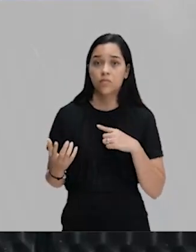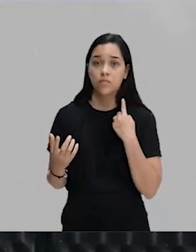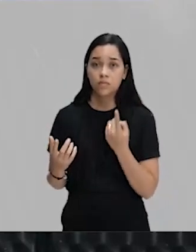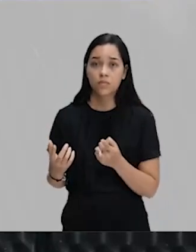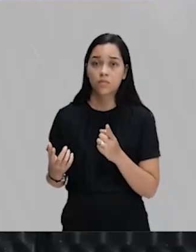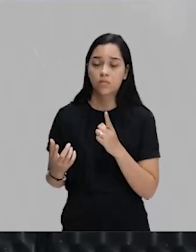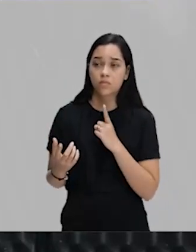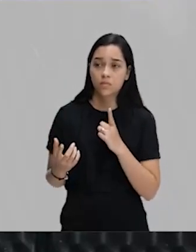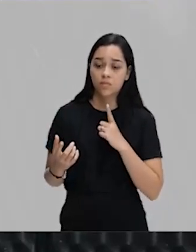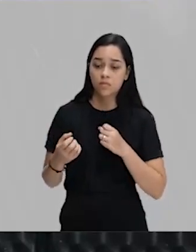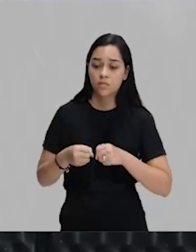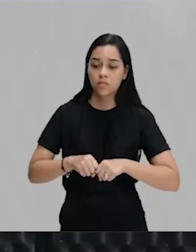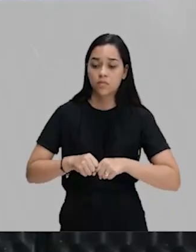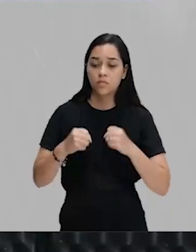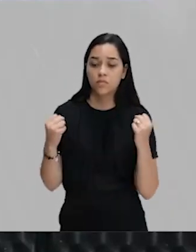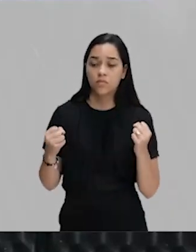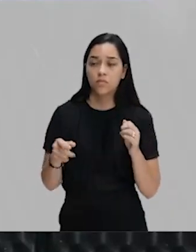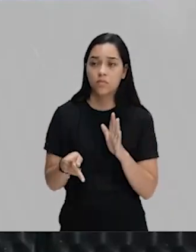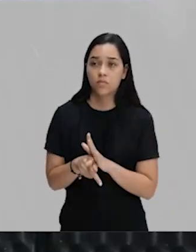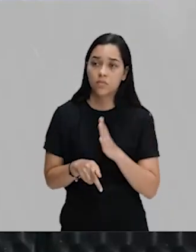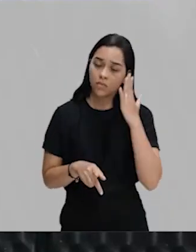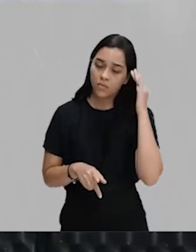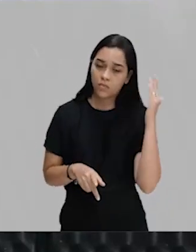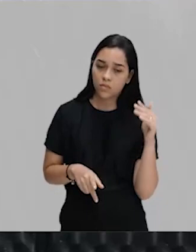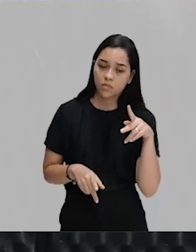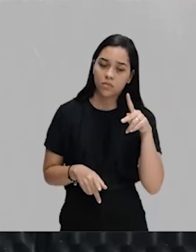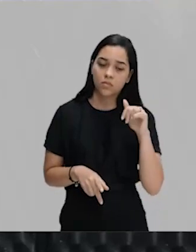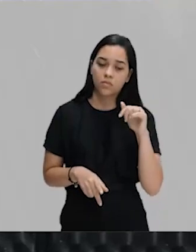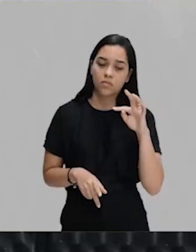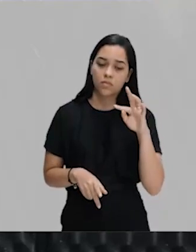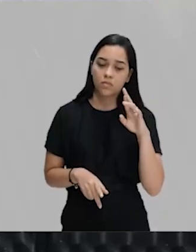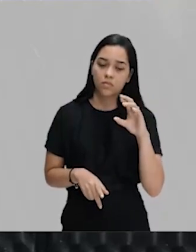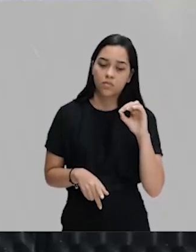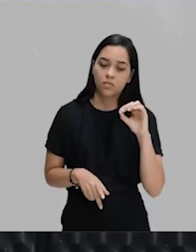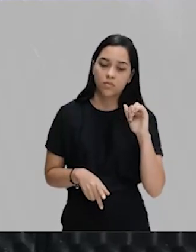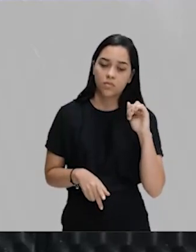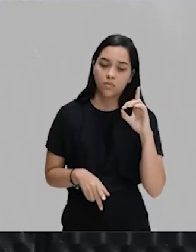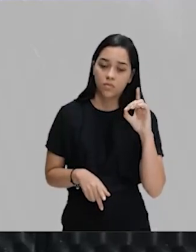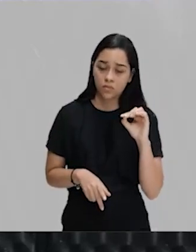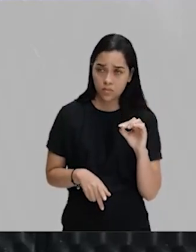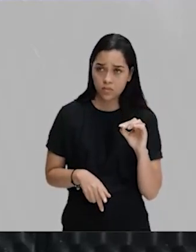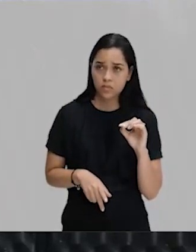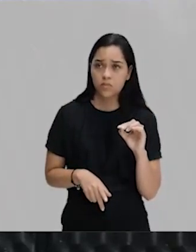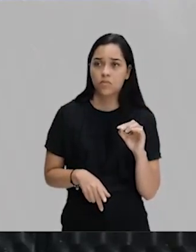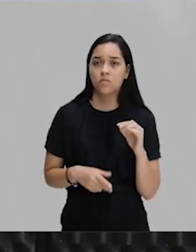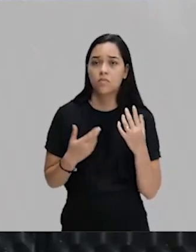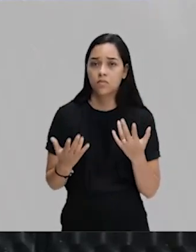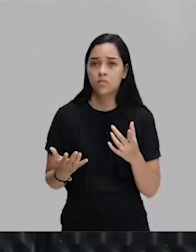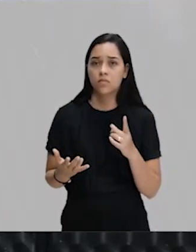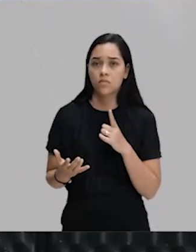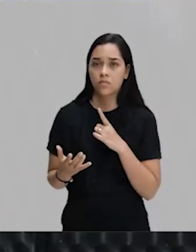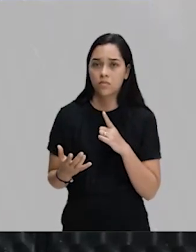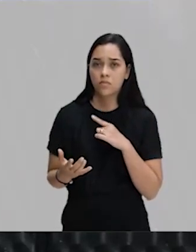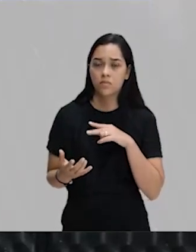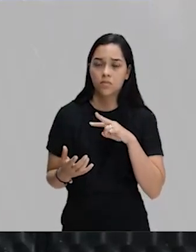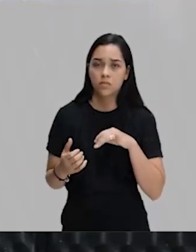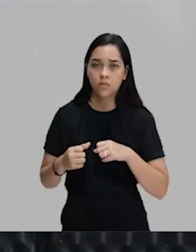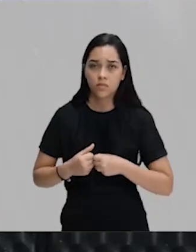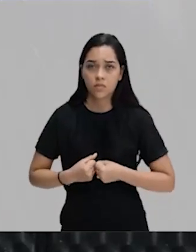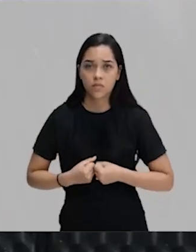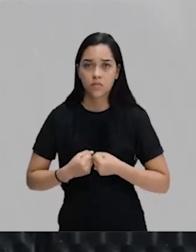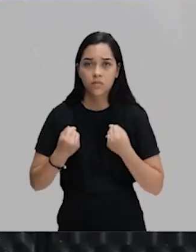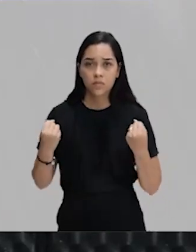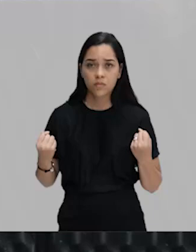teremos uma ruptura da famosa política do padroado. A política do padroado, ela vai se romper.